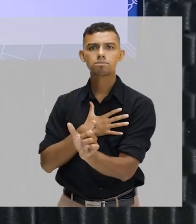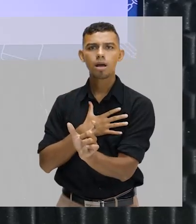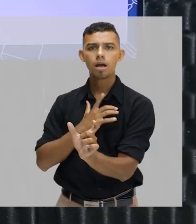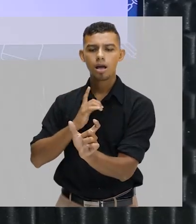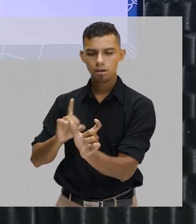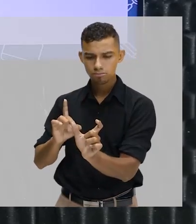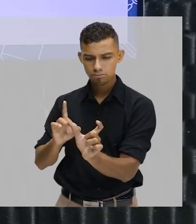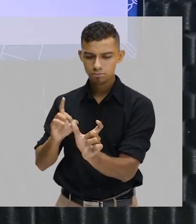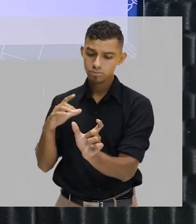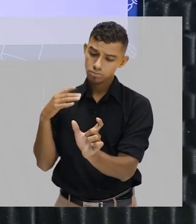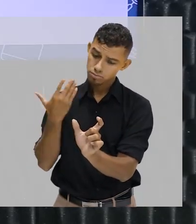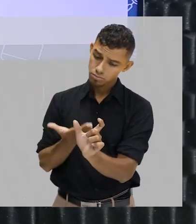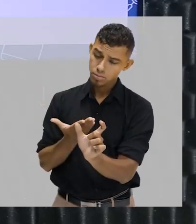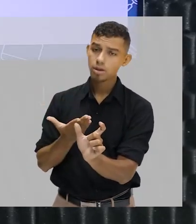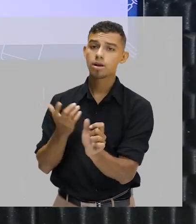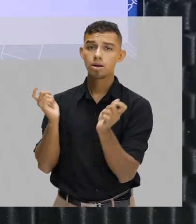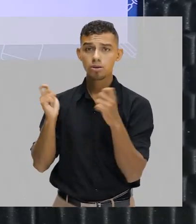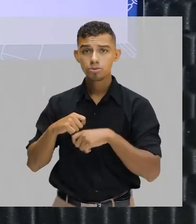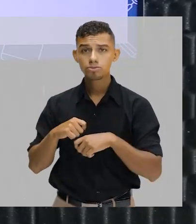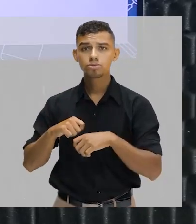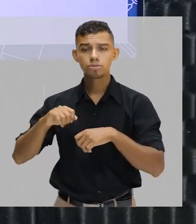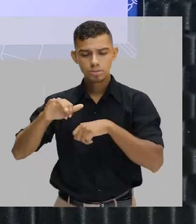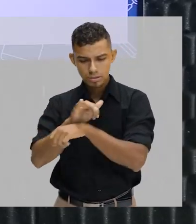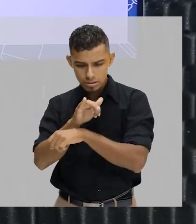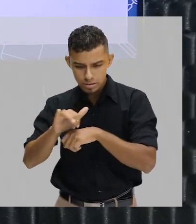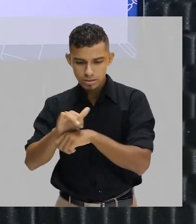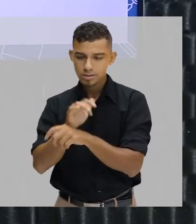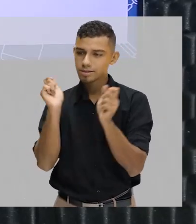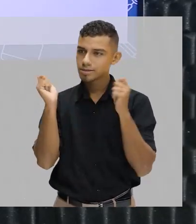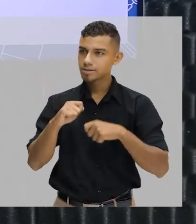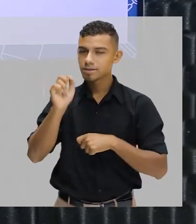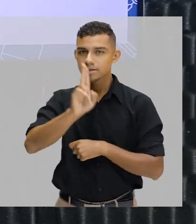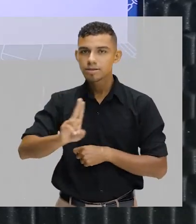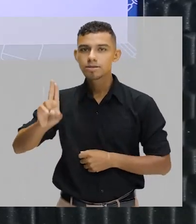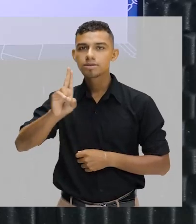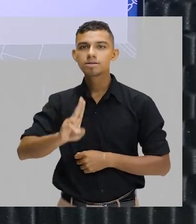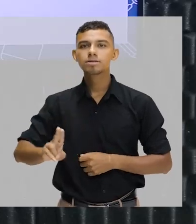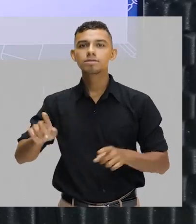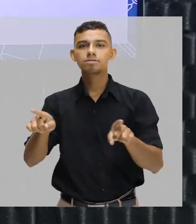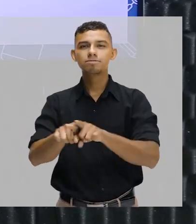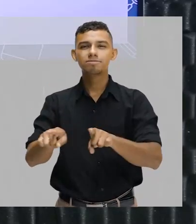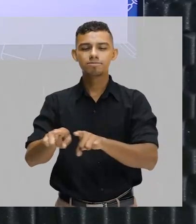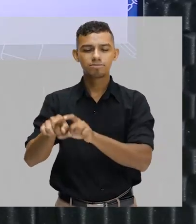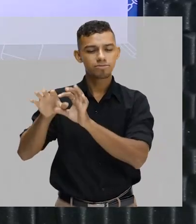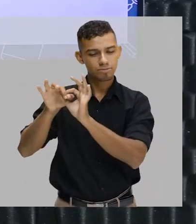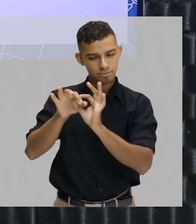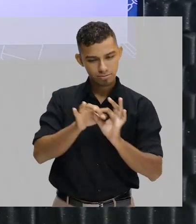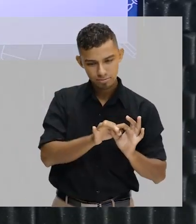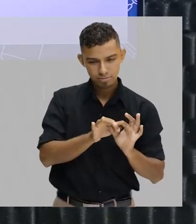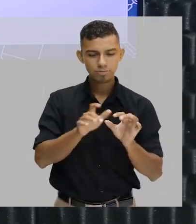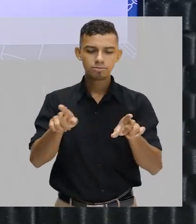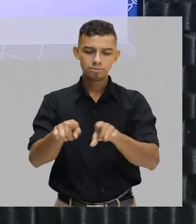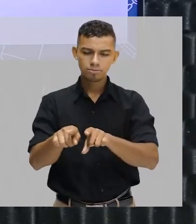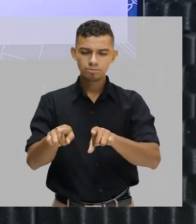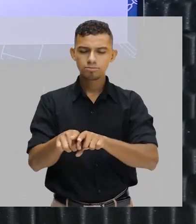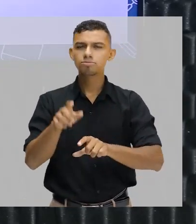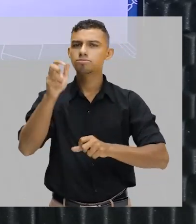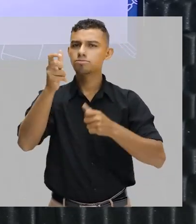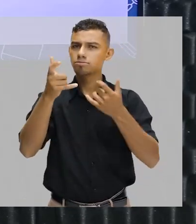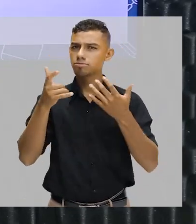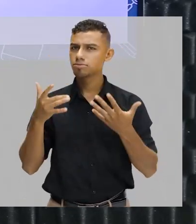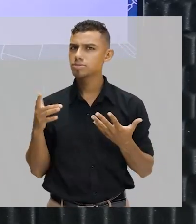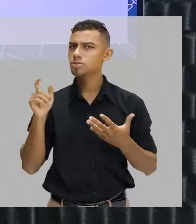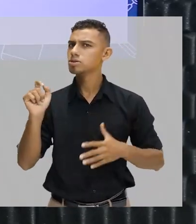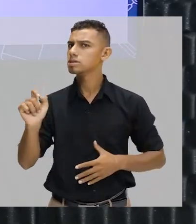acontece, uma das estratégias que você pode utilizar é a análise de contexto. O contexto vai te dar pistas do que